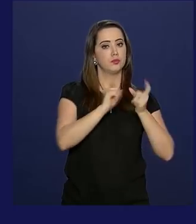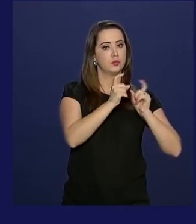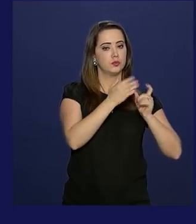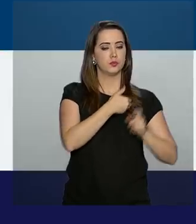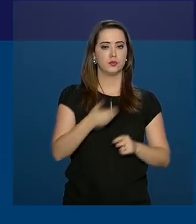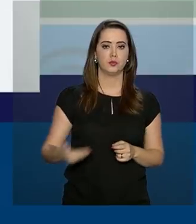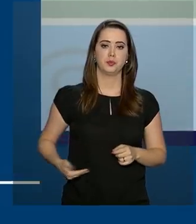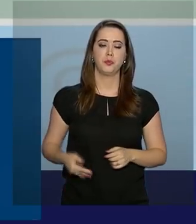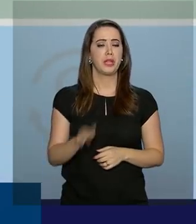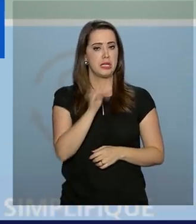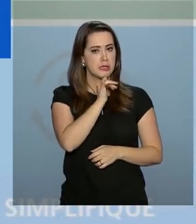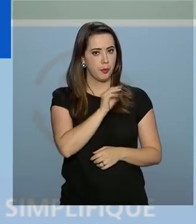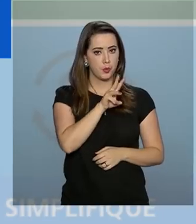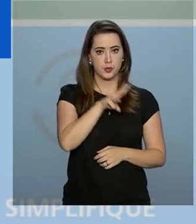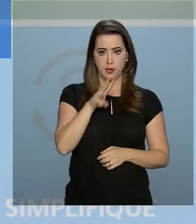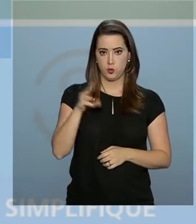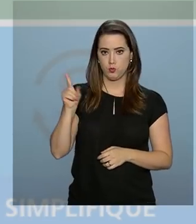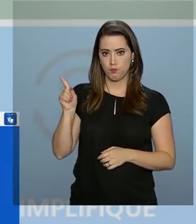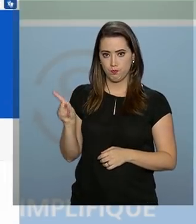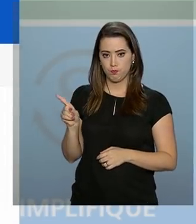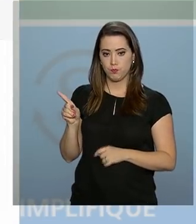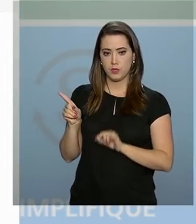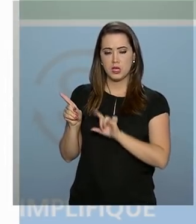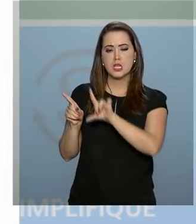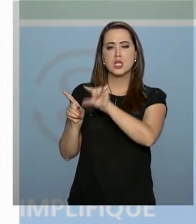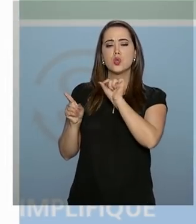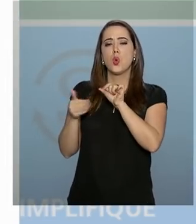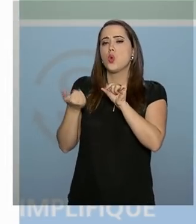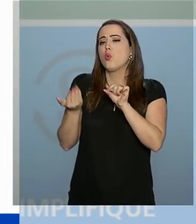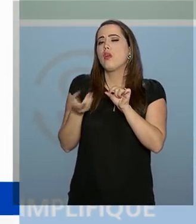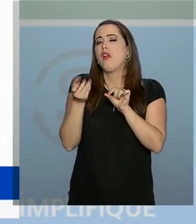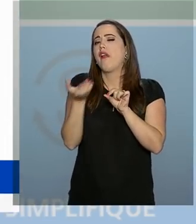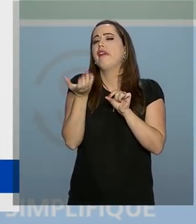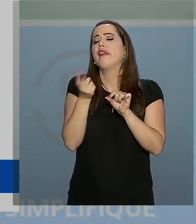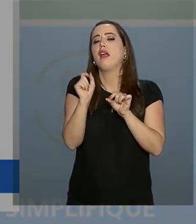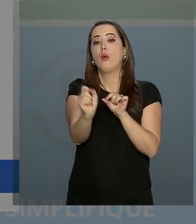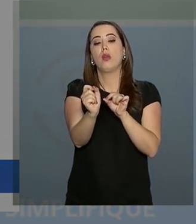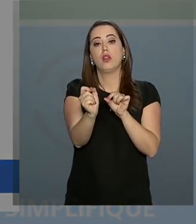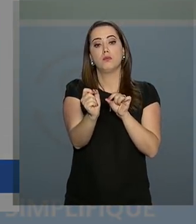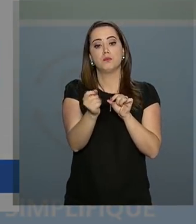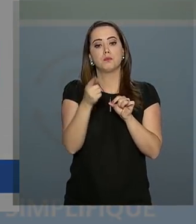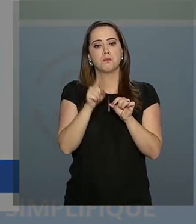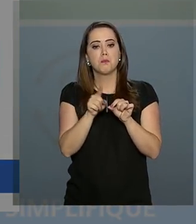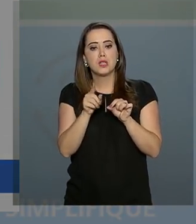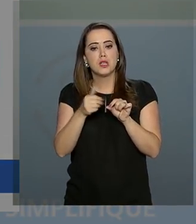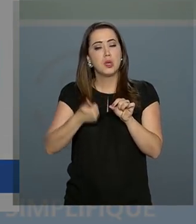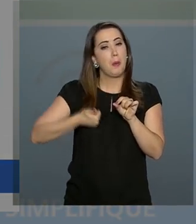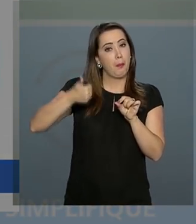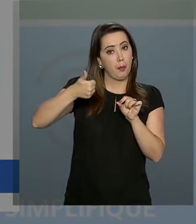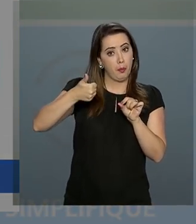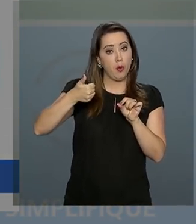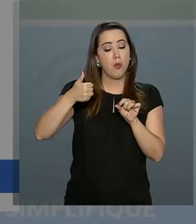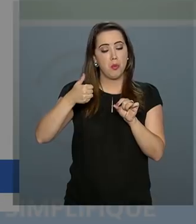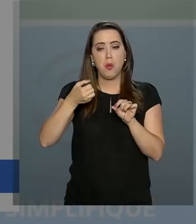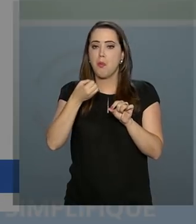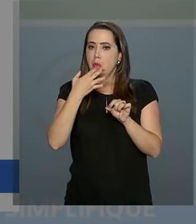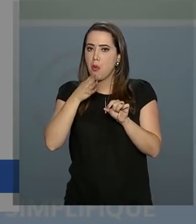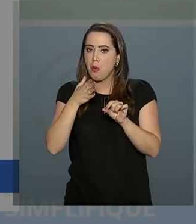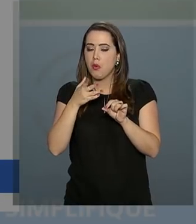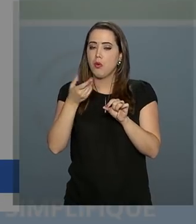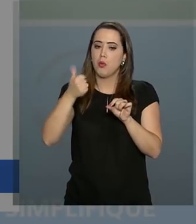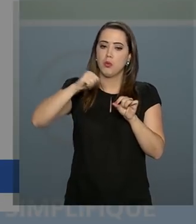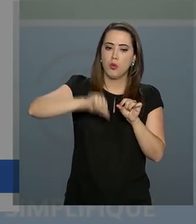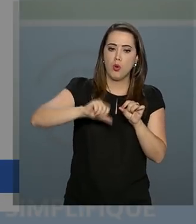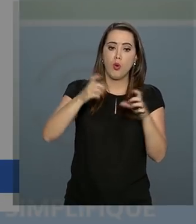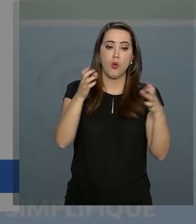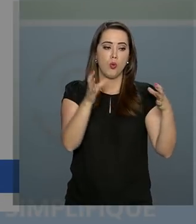Pelo site do EOUVE, o cidadão seleciona o tipo de manifestação que deseja cadastrar. Pela ferramenta, é possível ainda